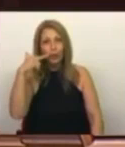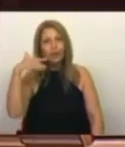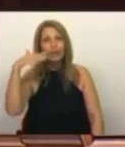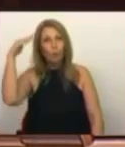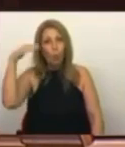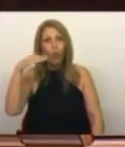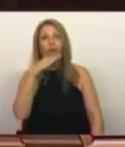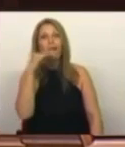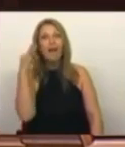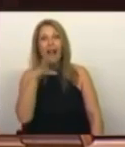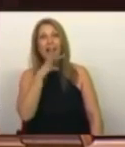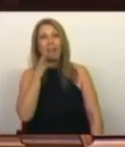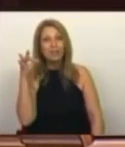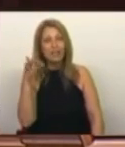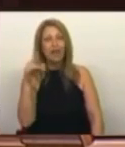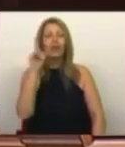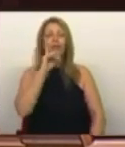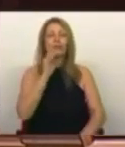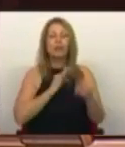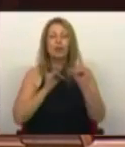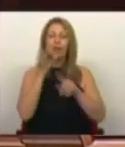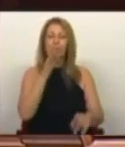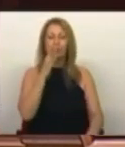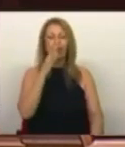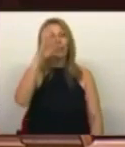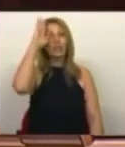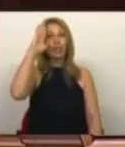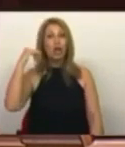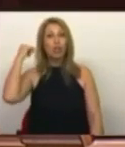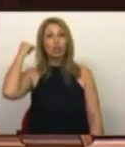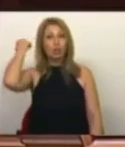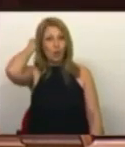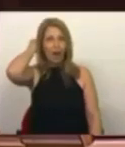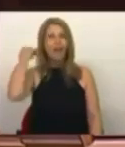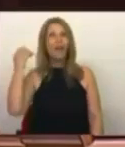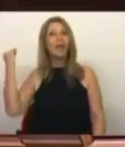Deputadas Joana Mortágua e Mariana Mortágua são hoje aniversariantes.